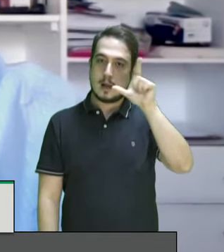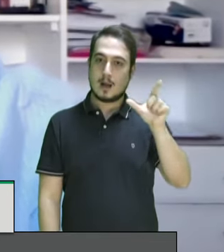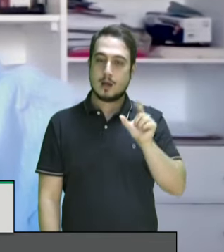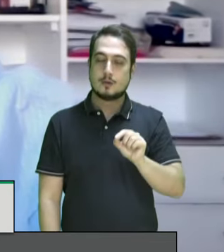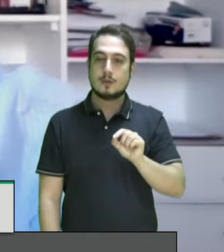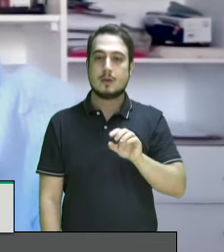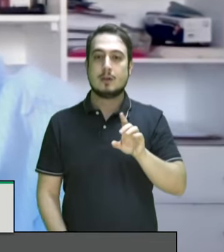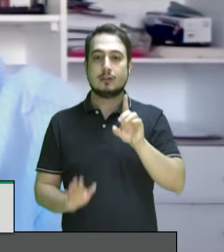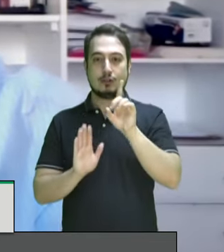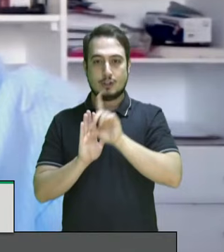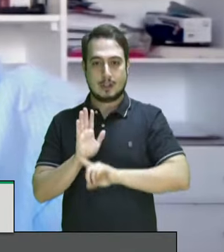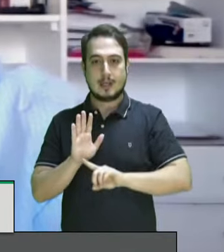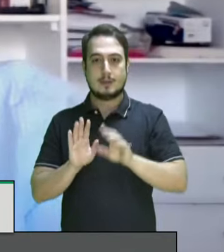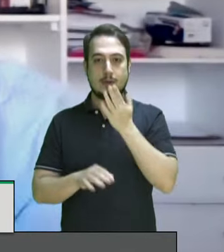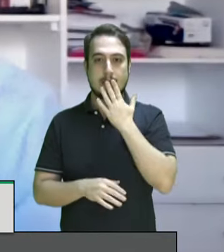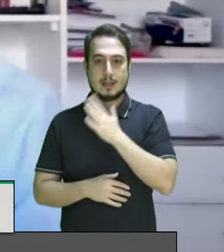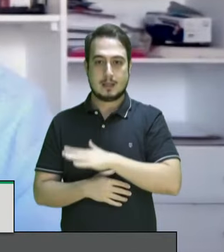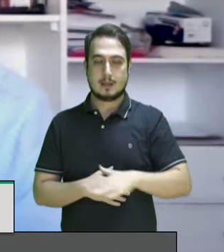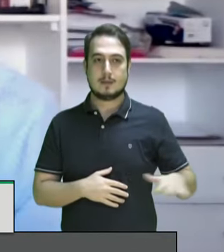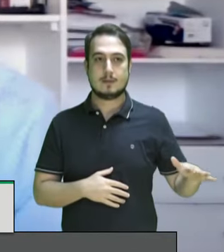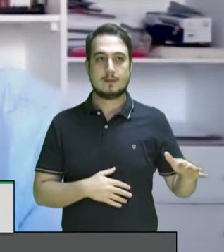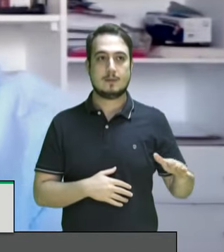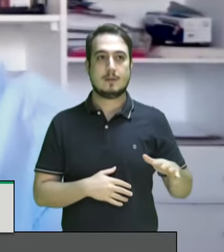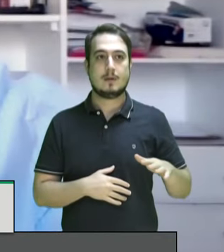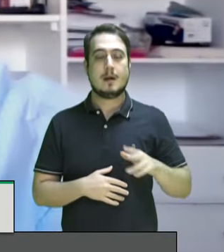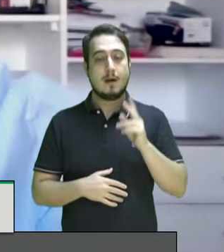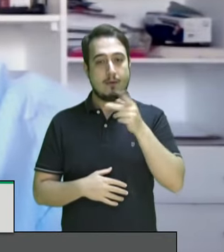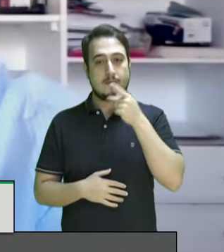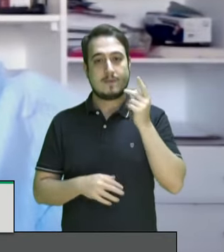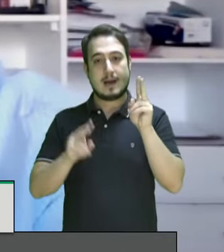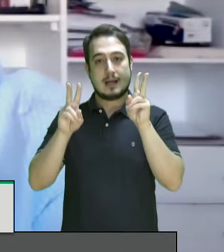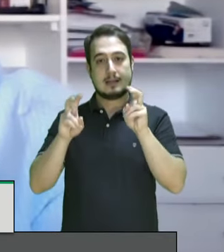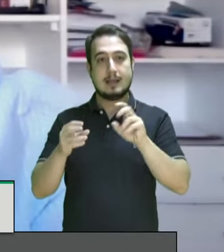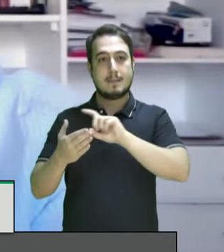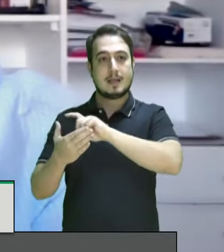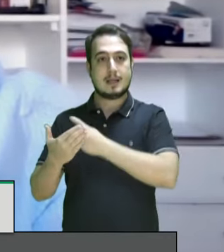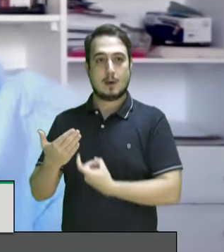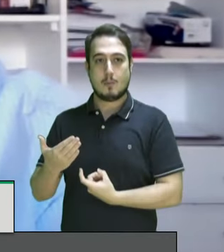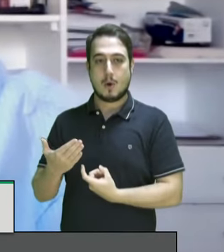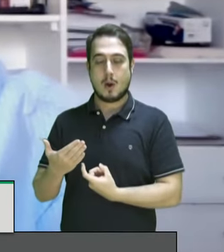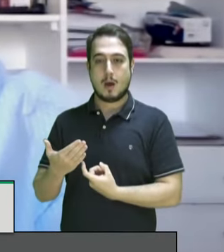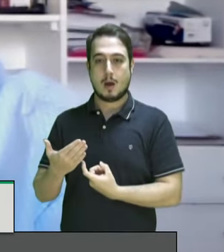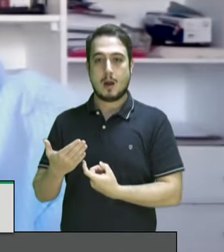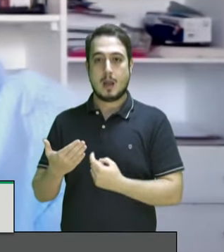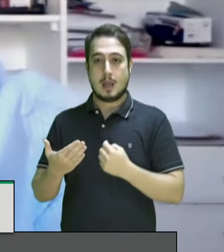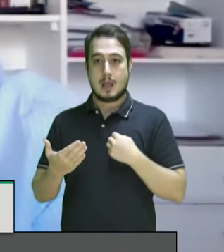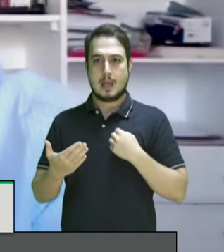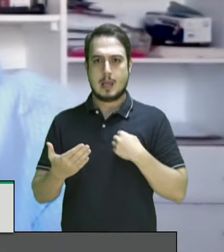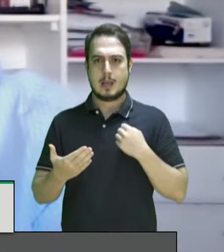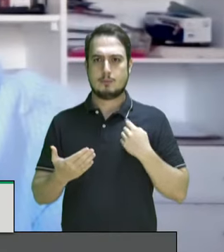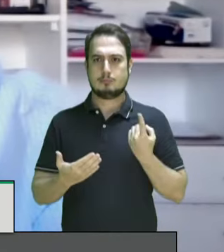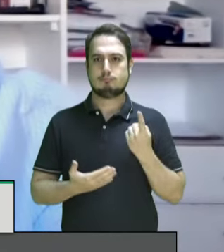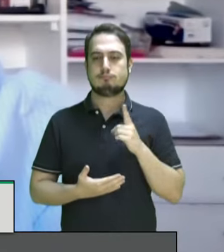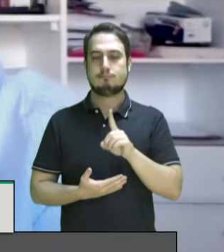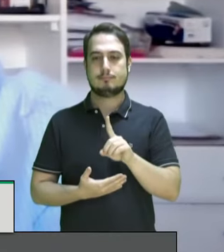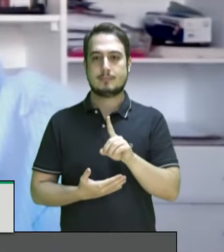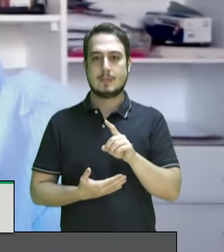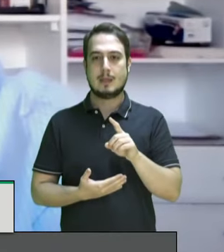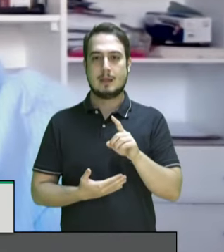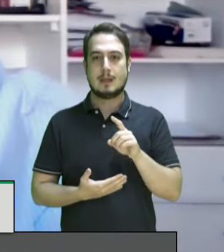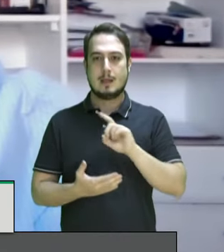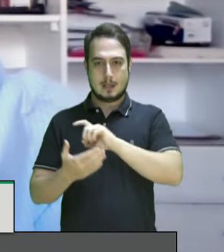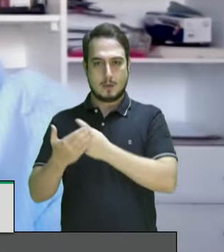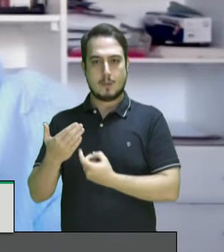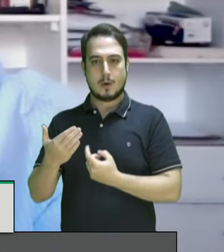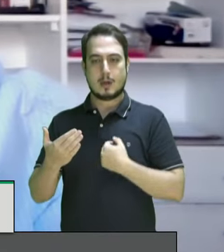os direitos das crianças aqui se refere ao direito dos quilombolas eu presido a frente parlamentar quilombola